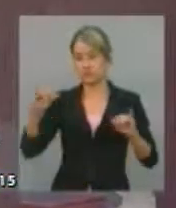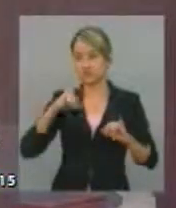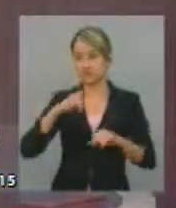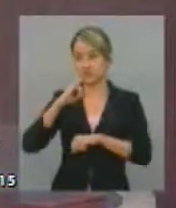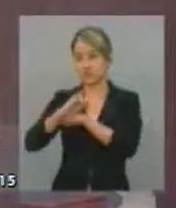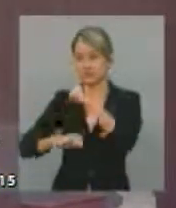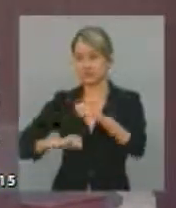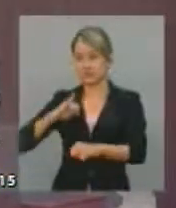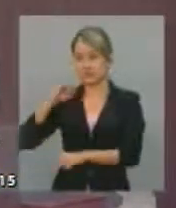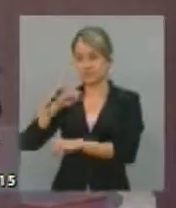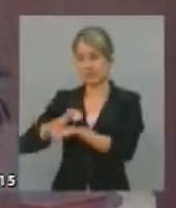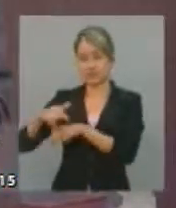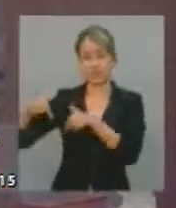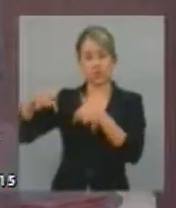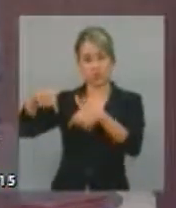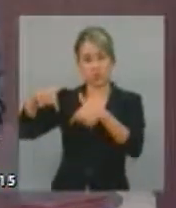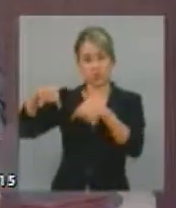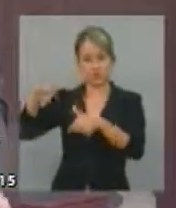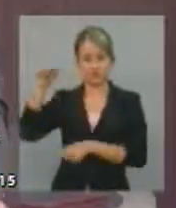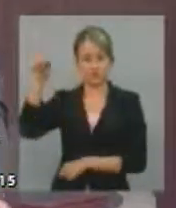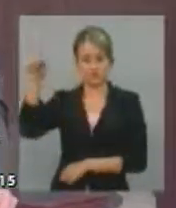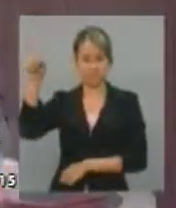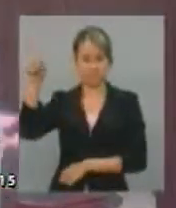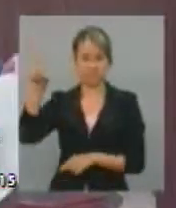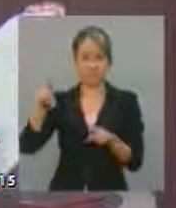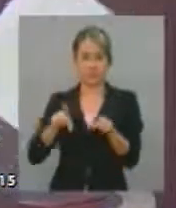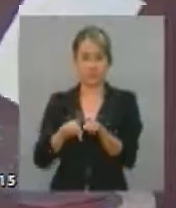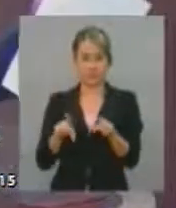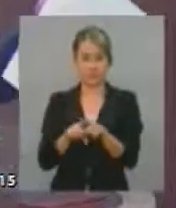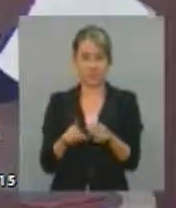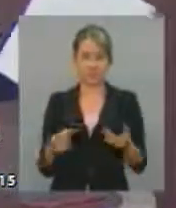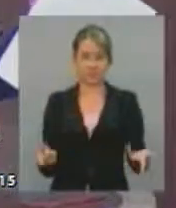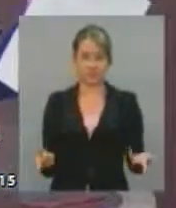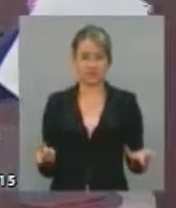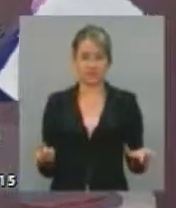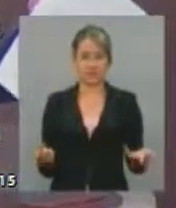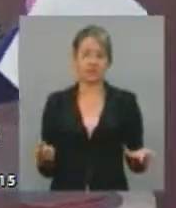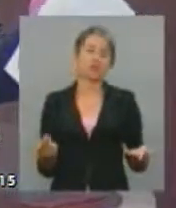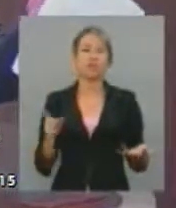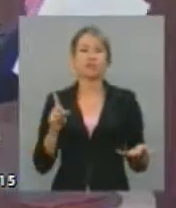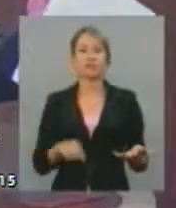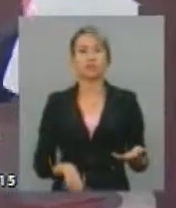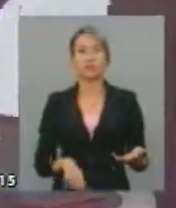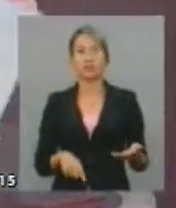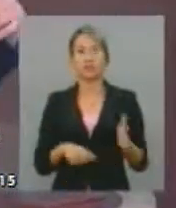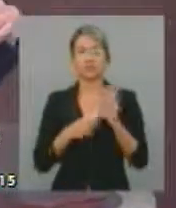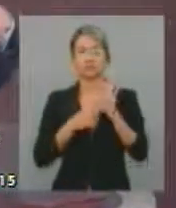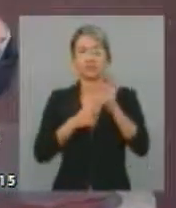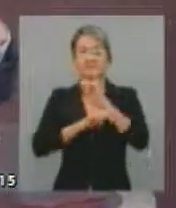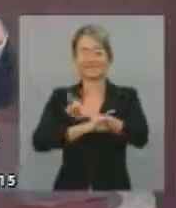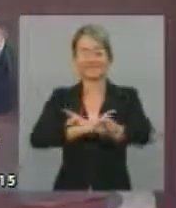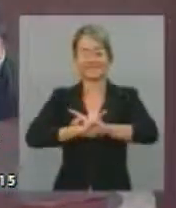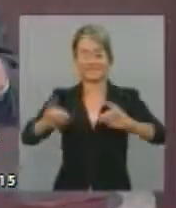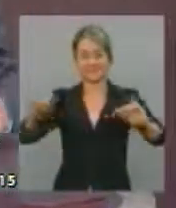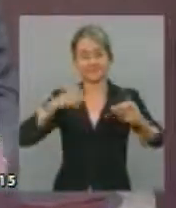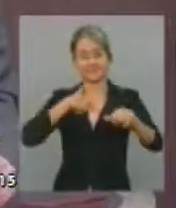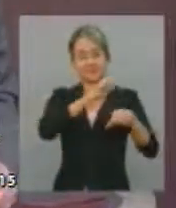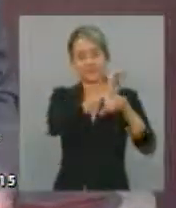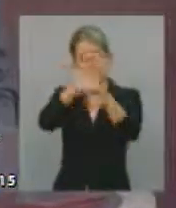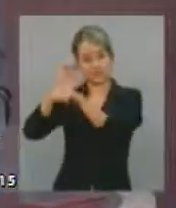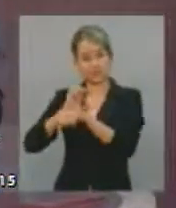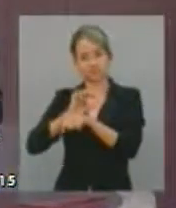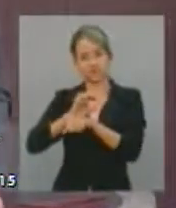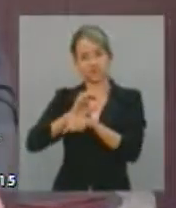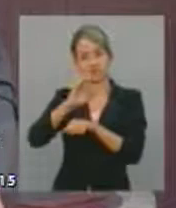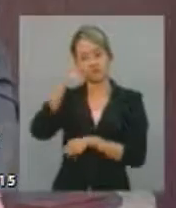para que justiça seja feita, trazer as denúncias das entidades que ingressaram na Organização dos Estados Americanos